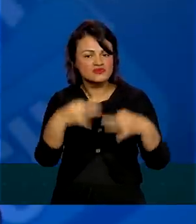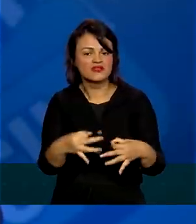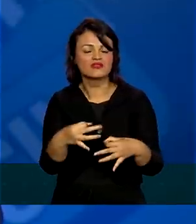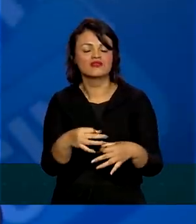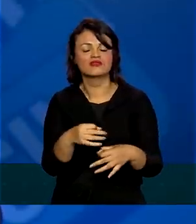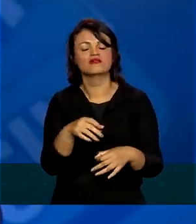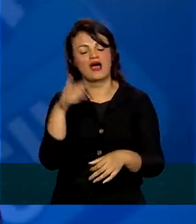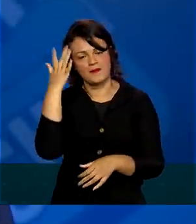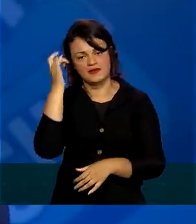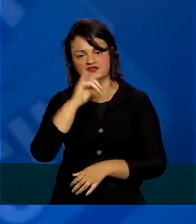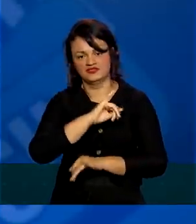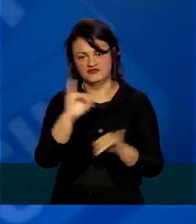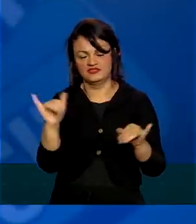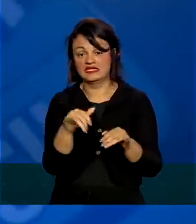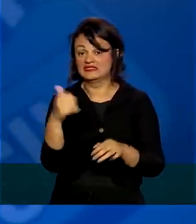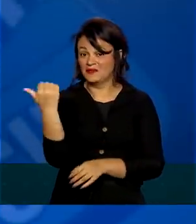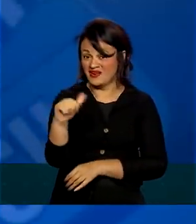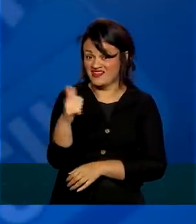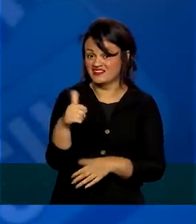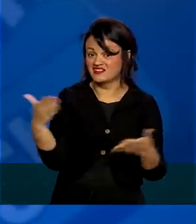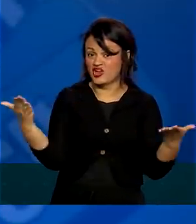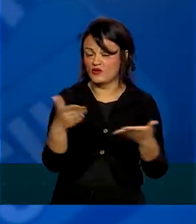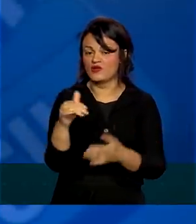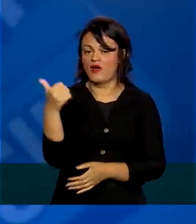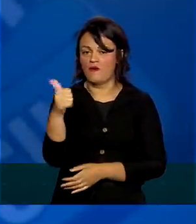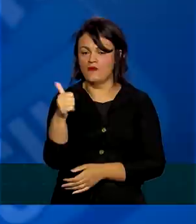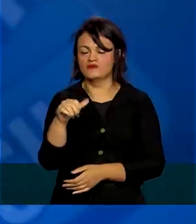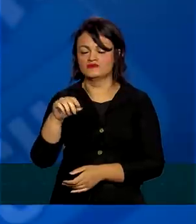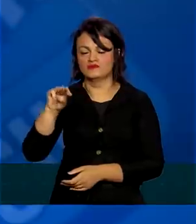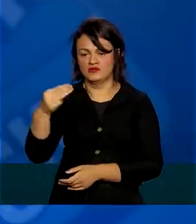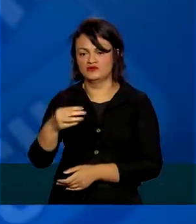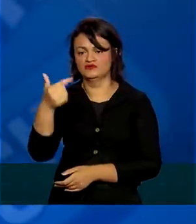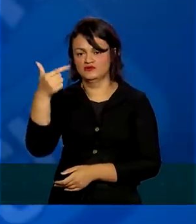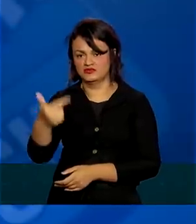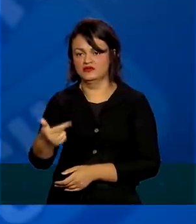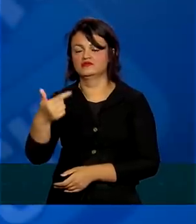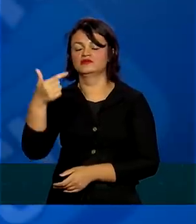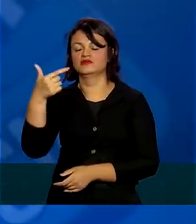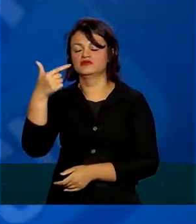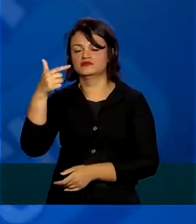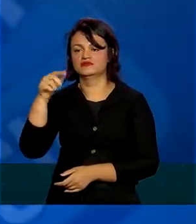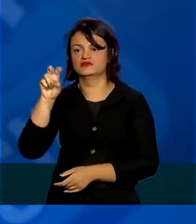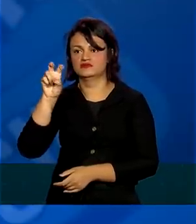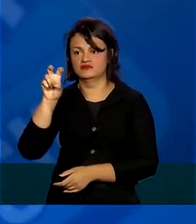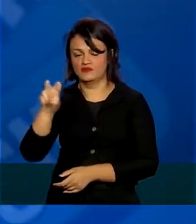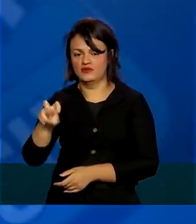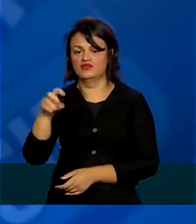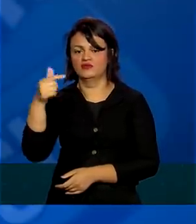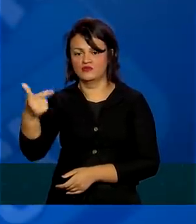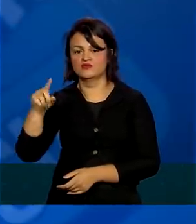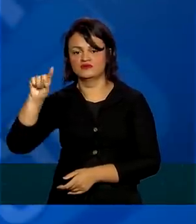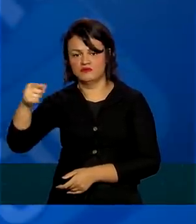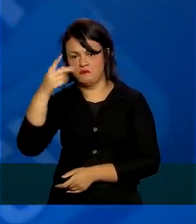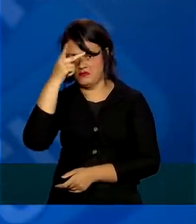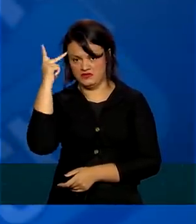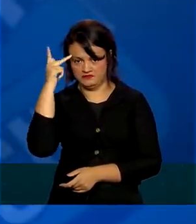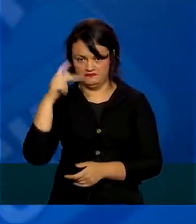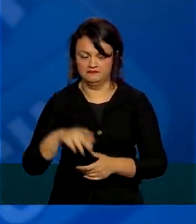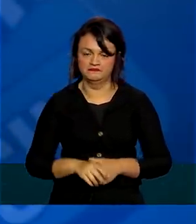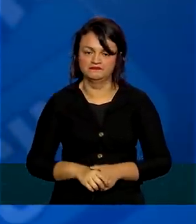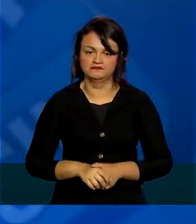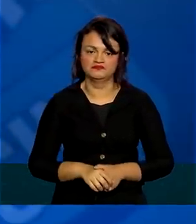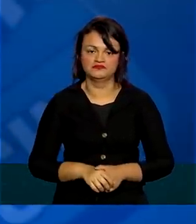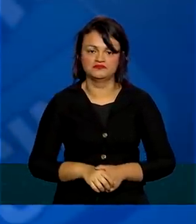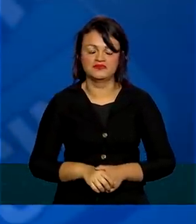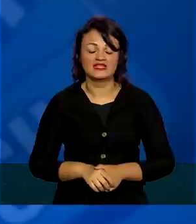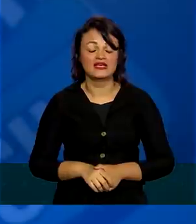irão receber. Estão em análise, nesse momento, 11 milhões 252 mil pessoas. E nós